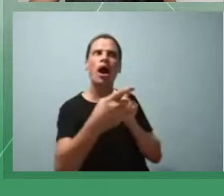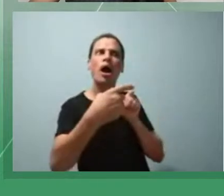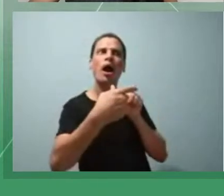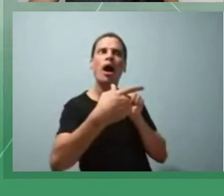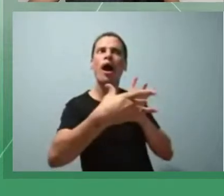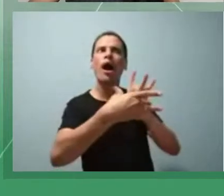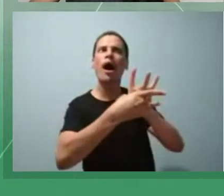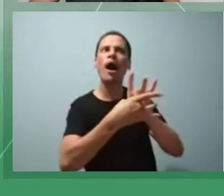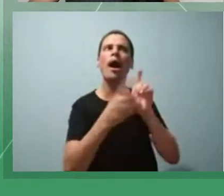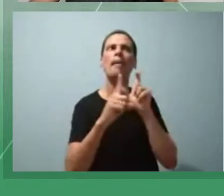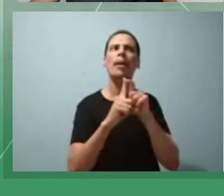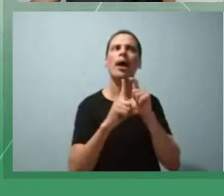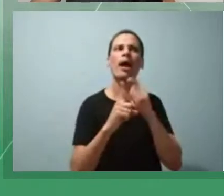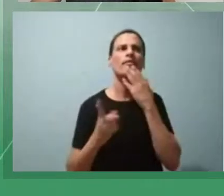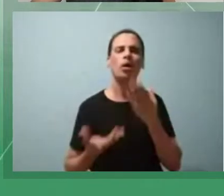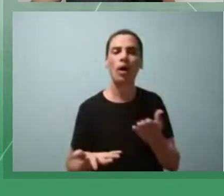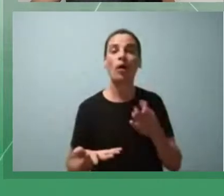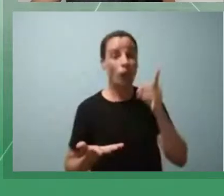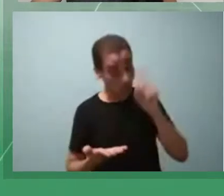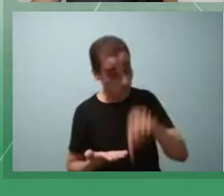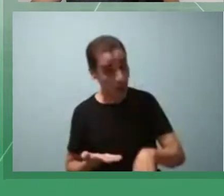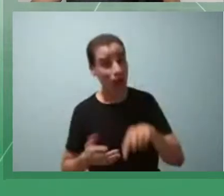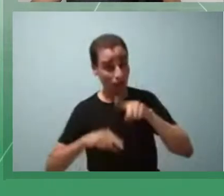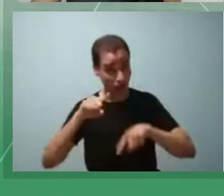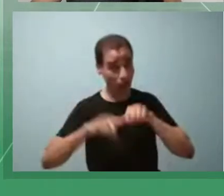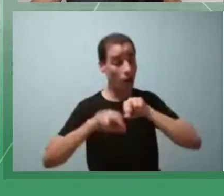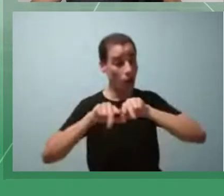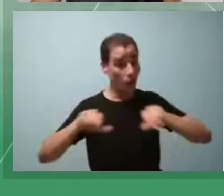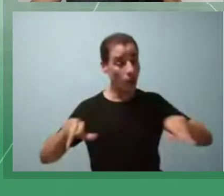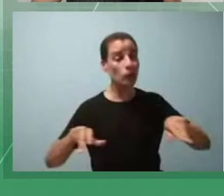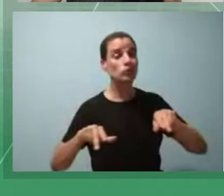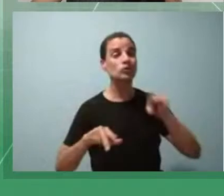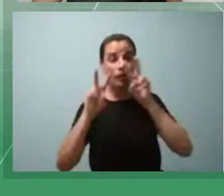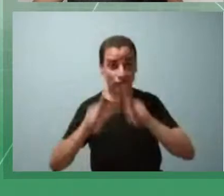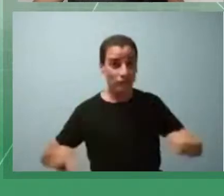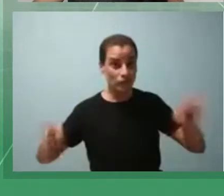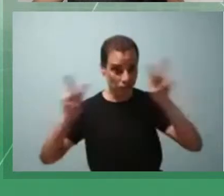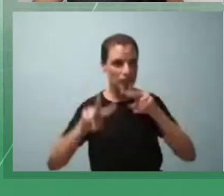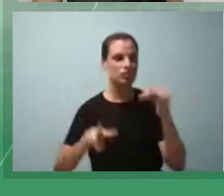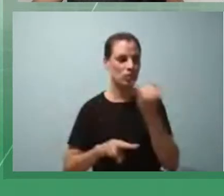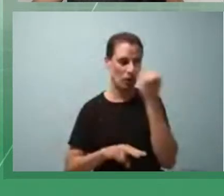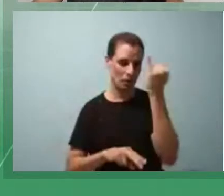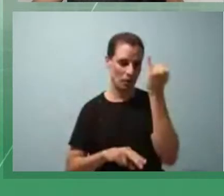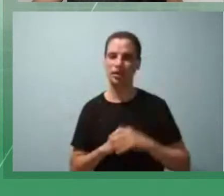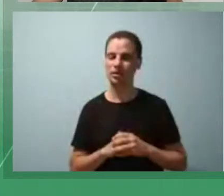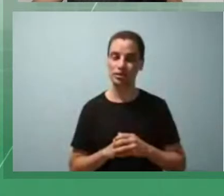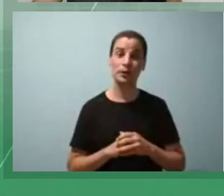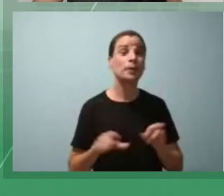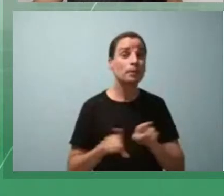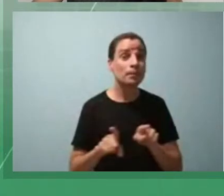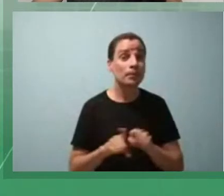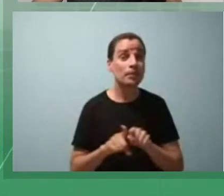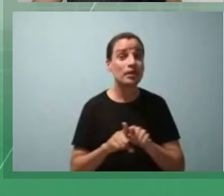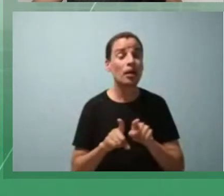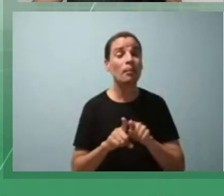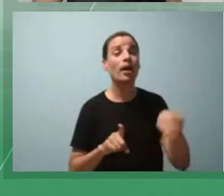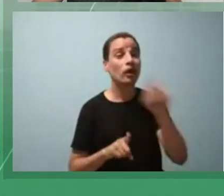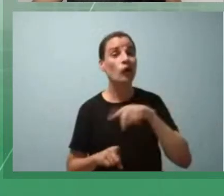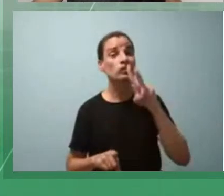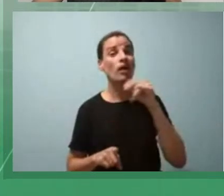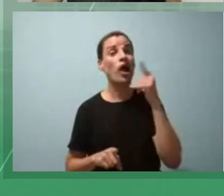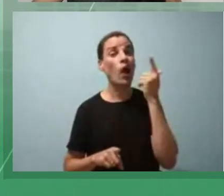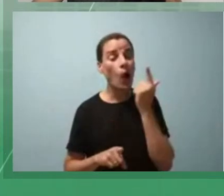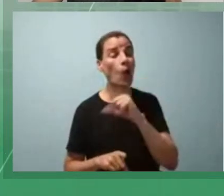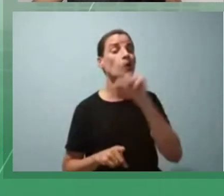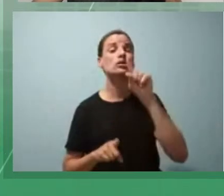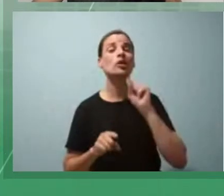Então, isso é trabalhar os recursos visuais também na educação de aluno turdo. E a partir daí, a gente vai quebrar paradigmas. Como que a gente